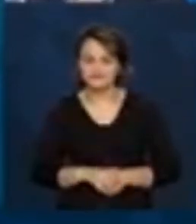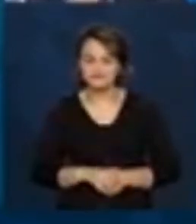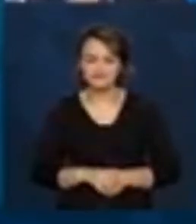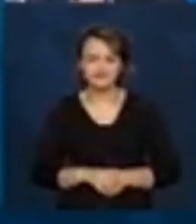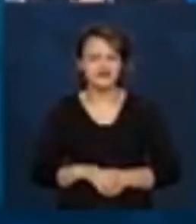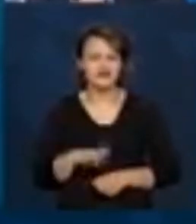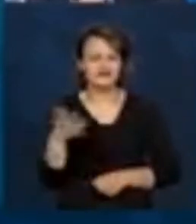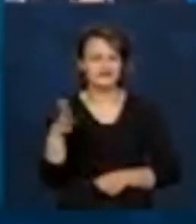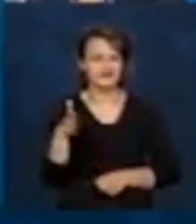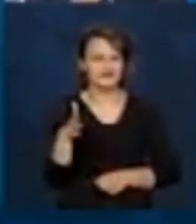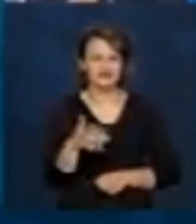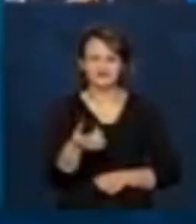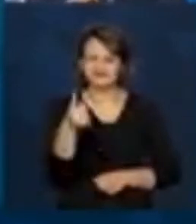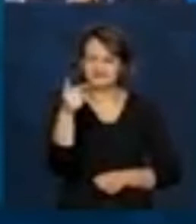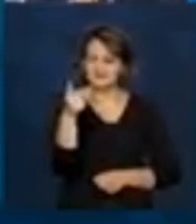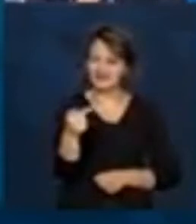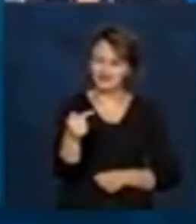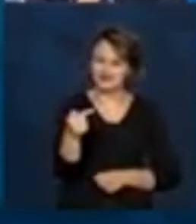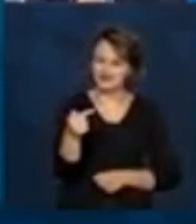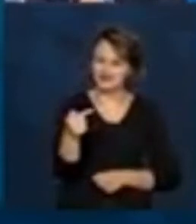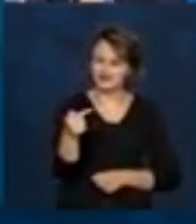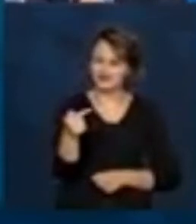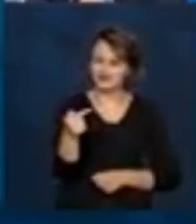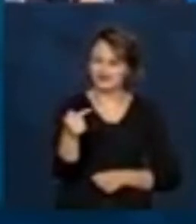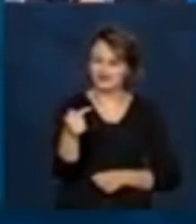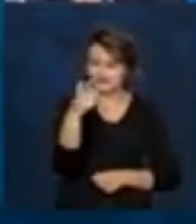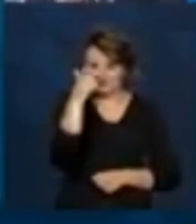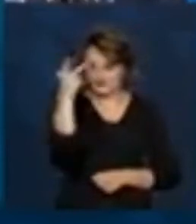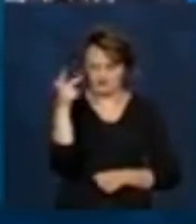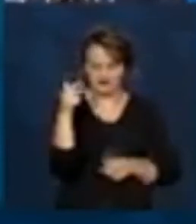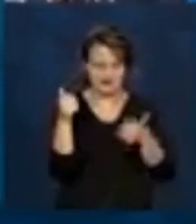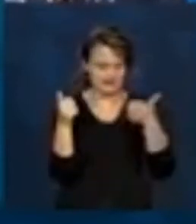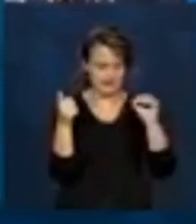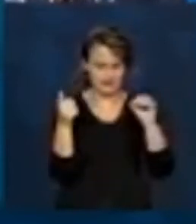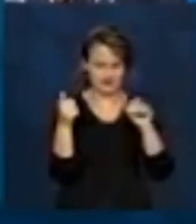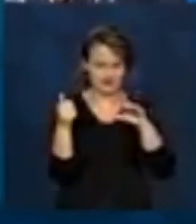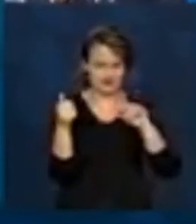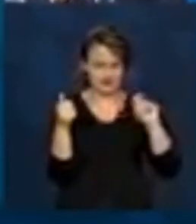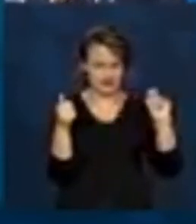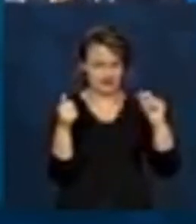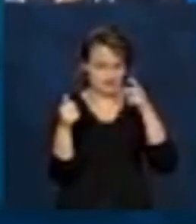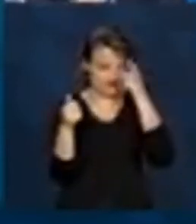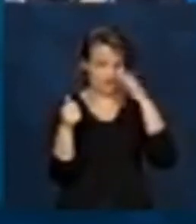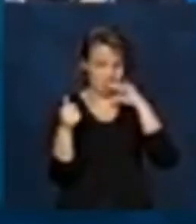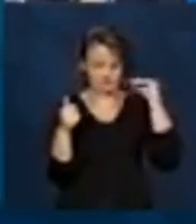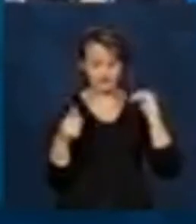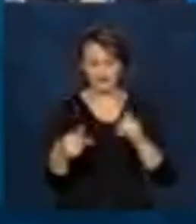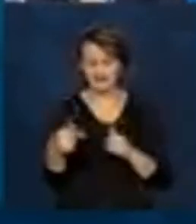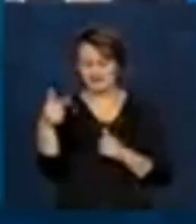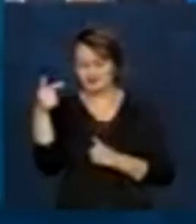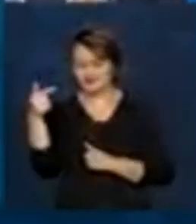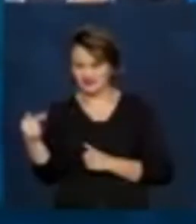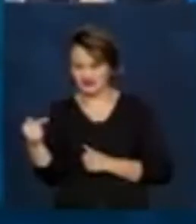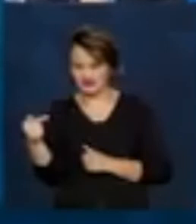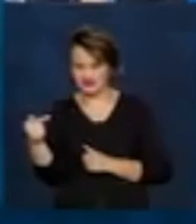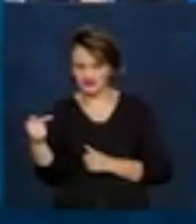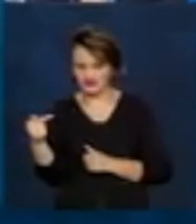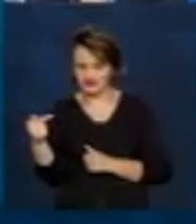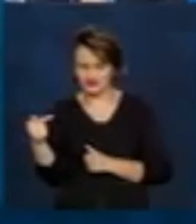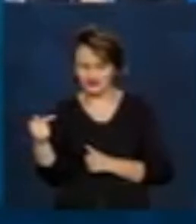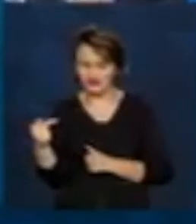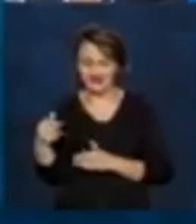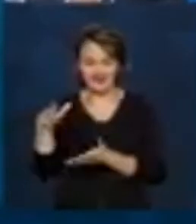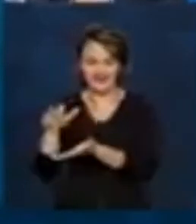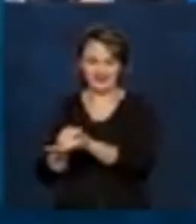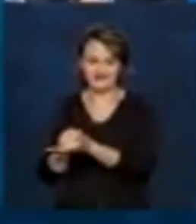Aproximadamente sete entre cada dez adultos no Brasil se cadastraram no aplicativo da